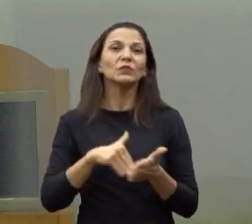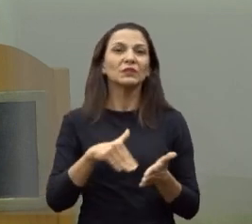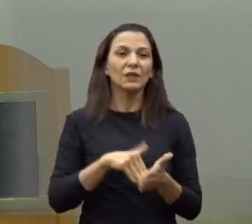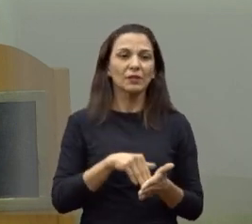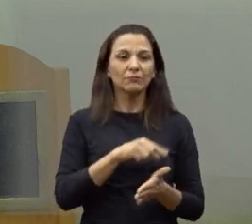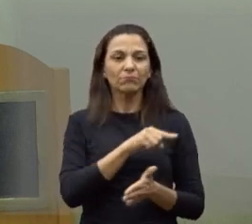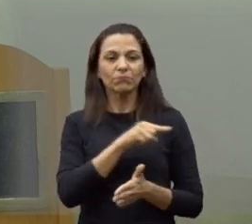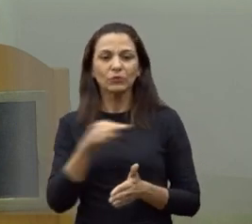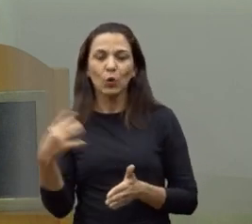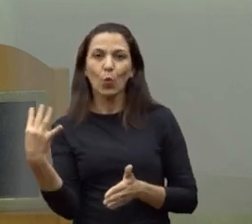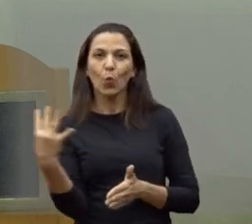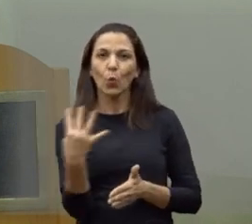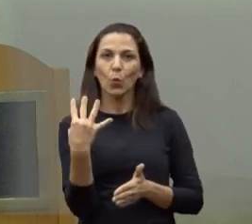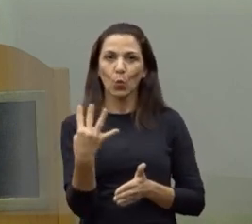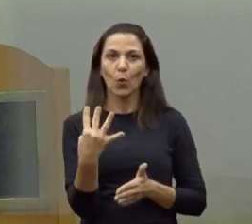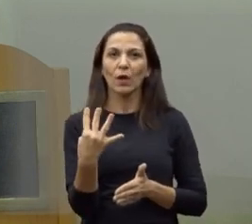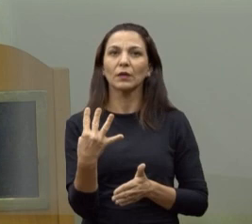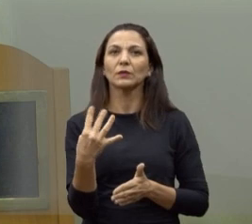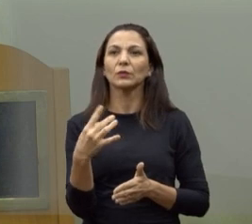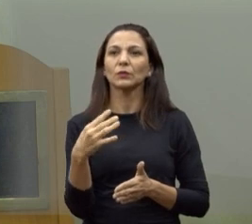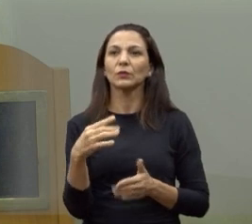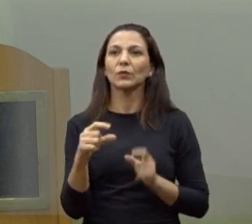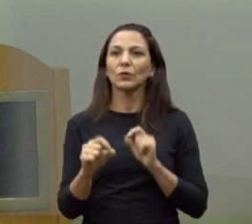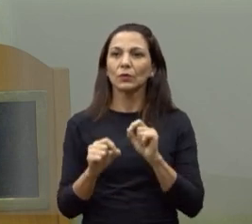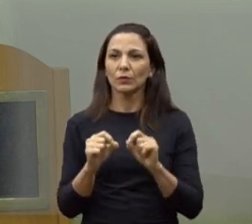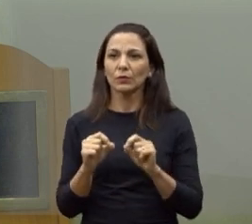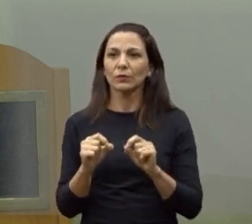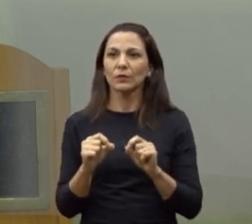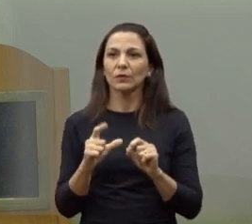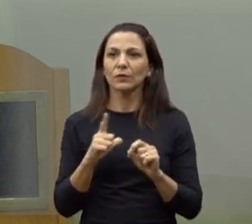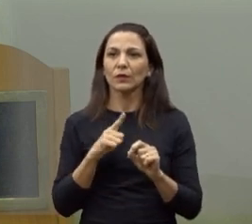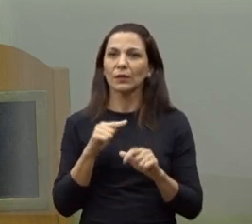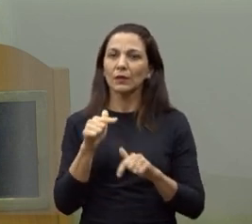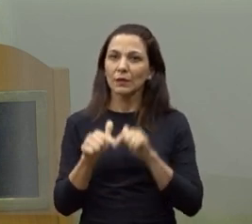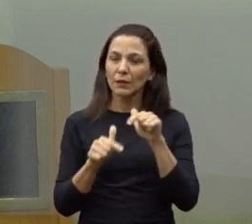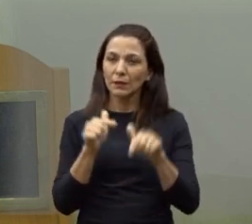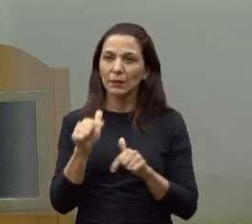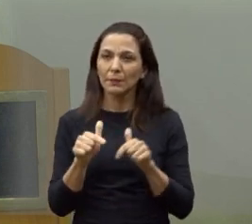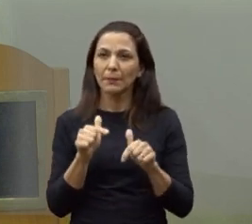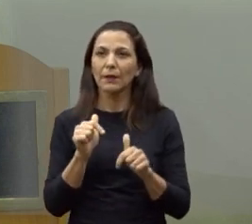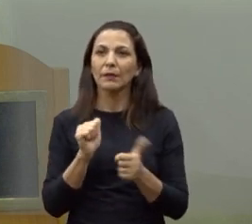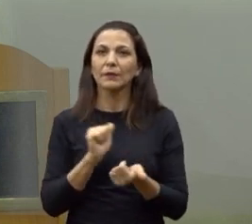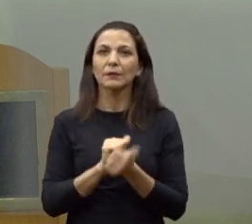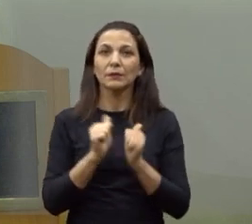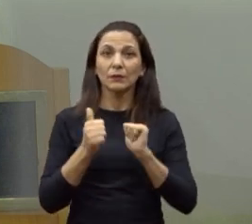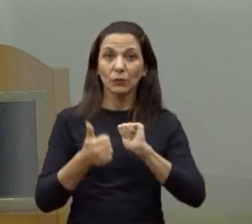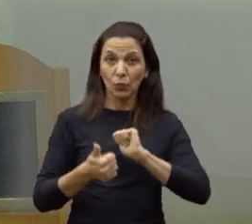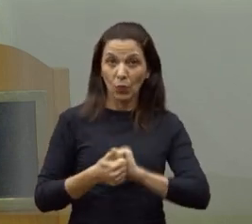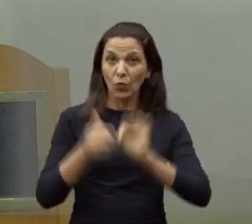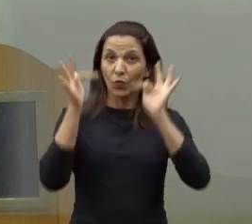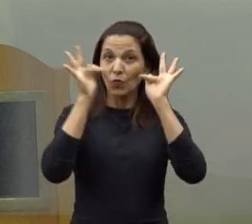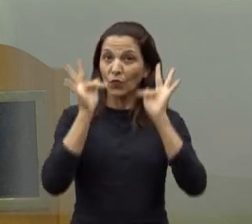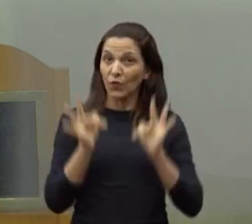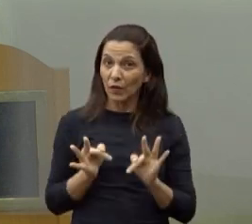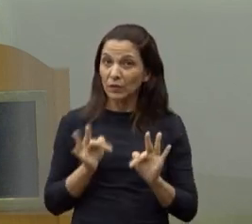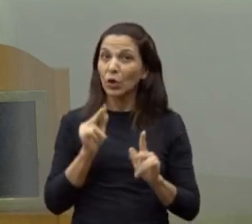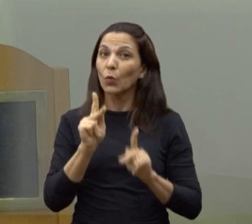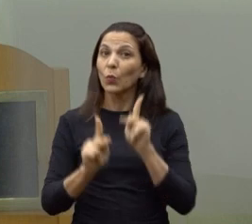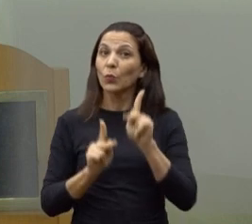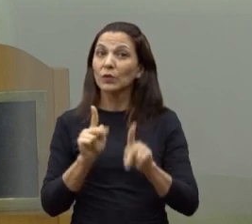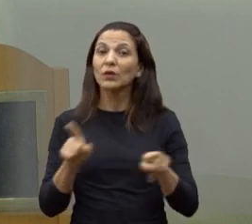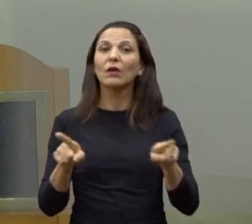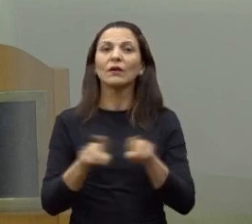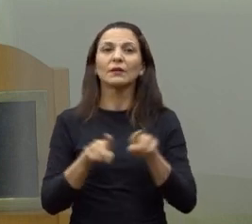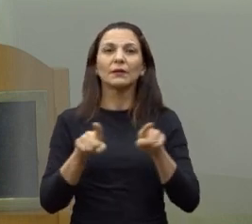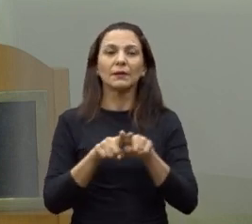vocês possam fazer uma bela condução para que todos saiam felizes. A população também é isso